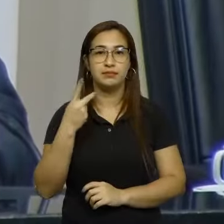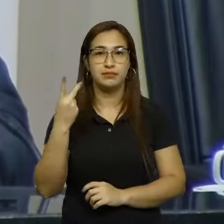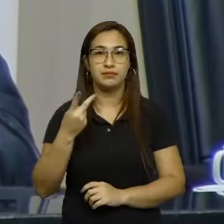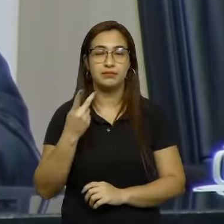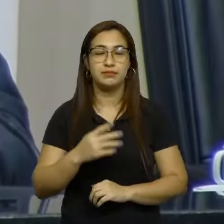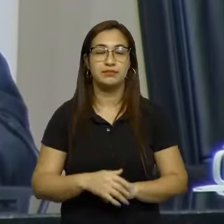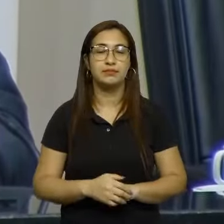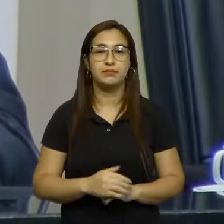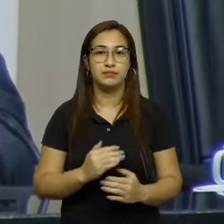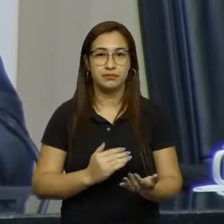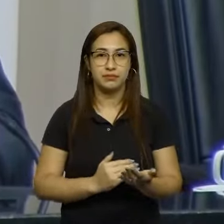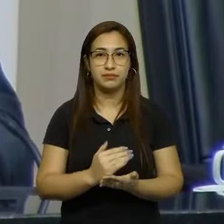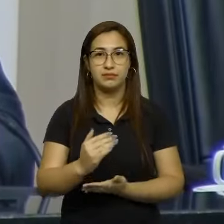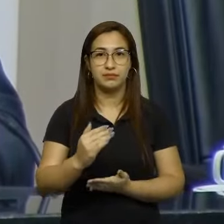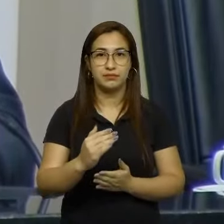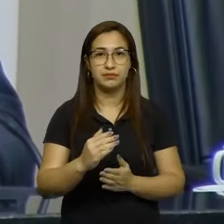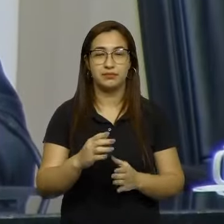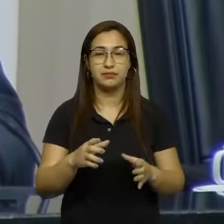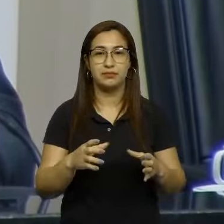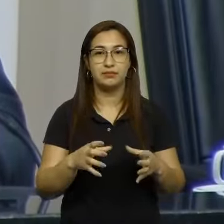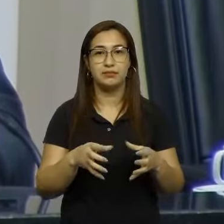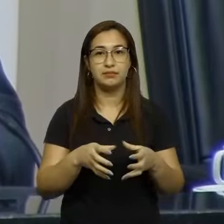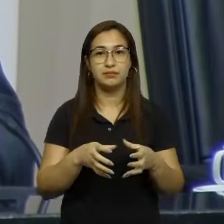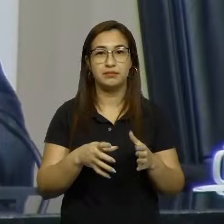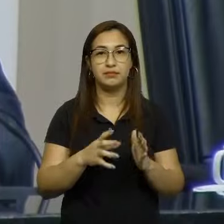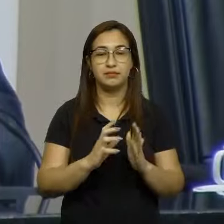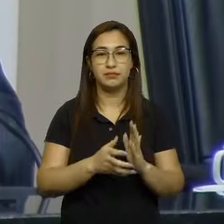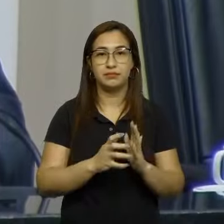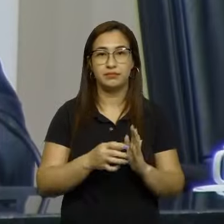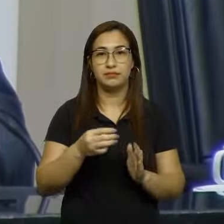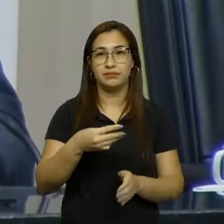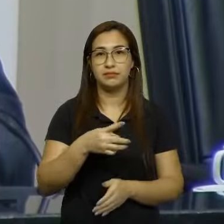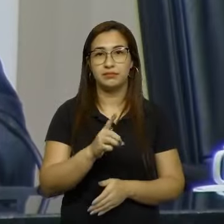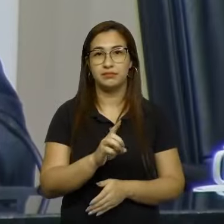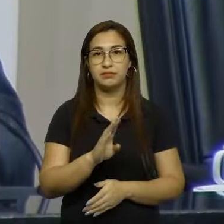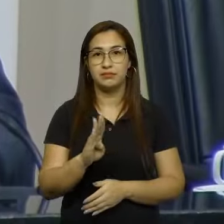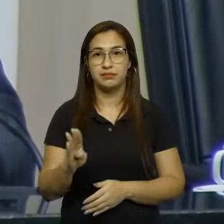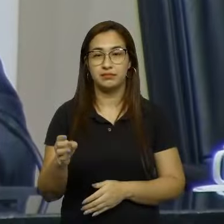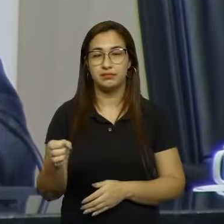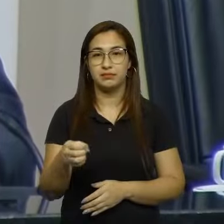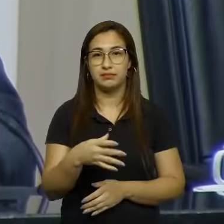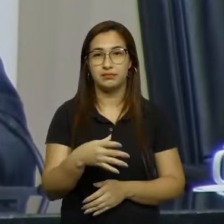iniciamos com o bloco EBDB e Novo.